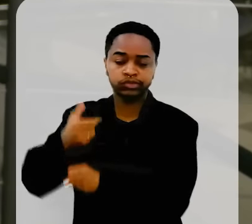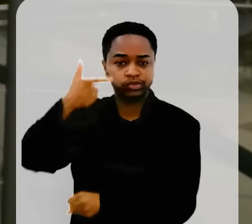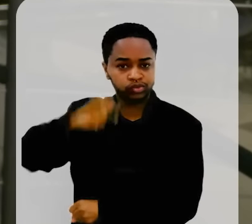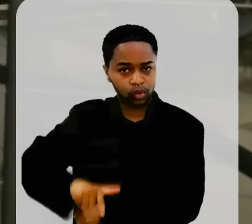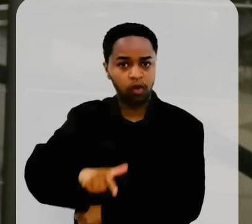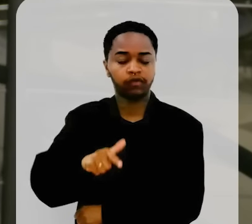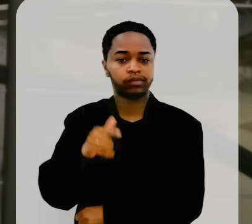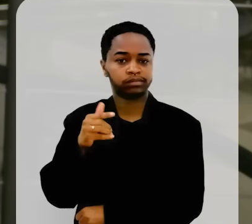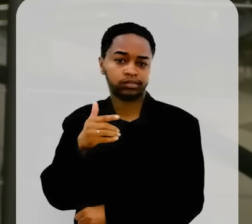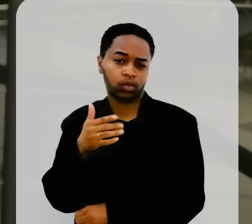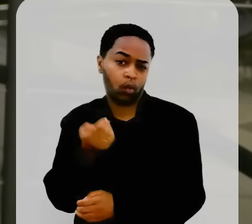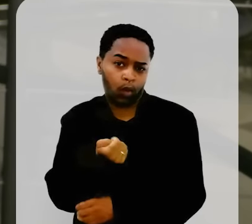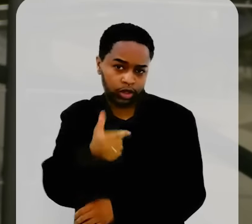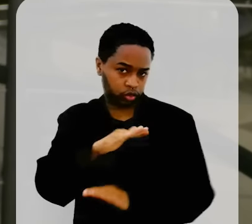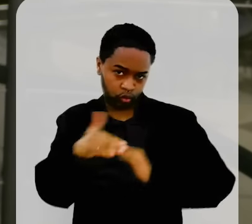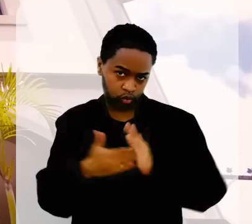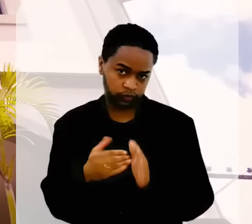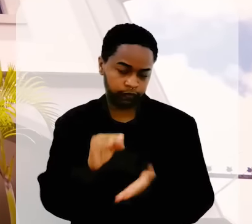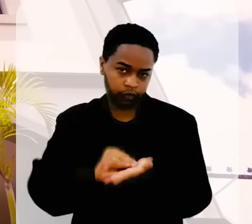tudo.